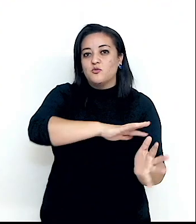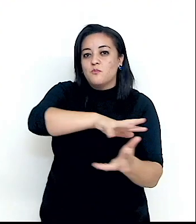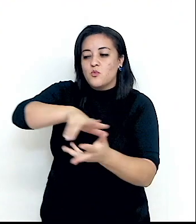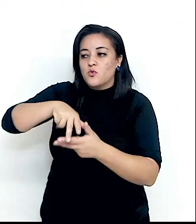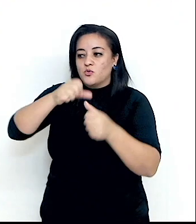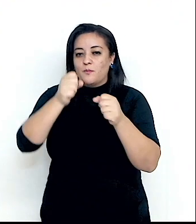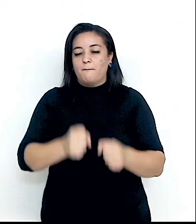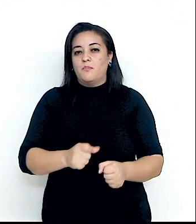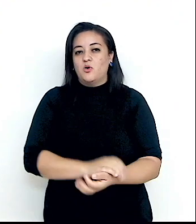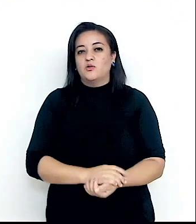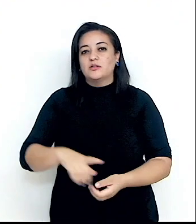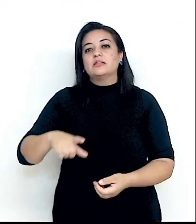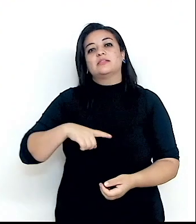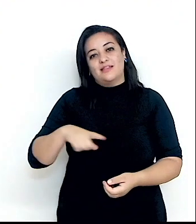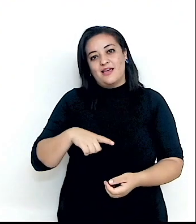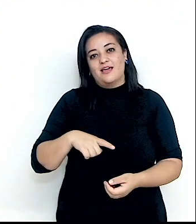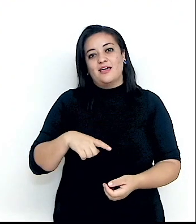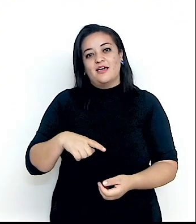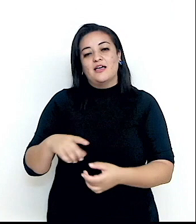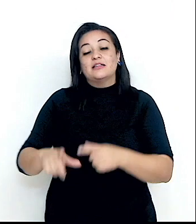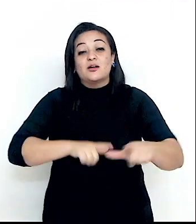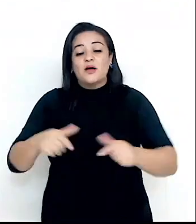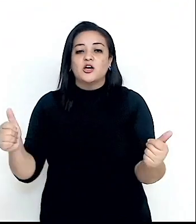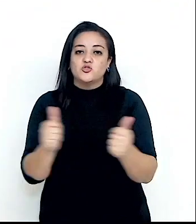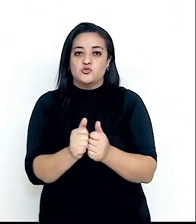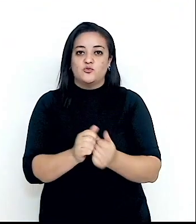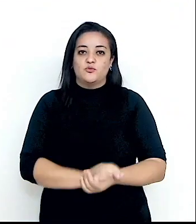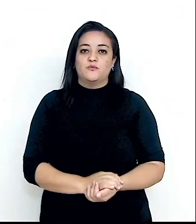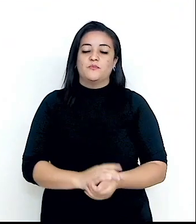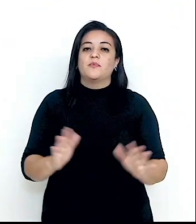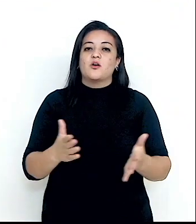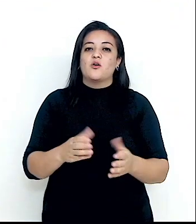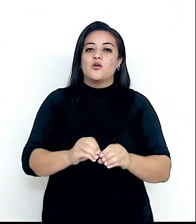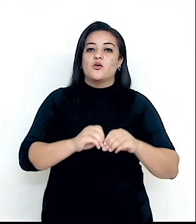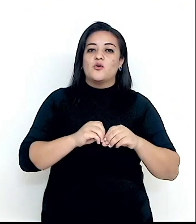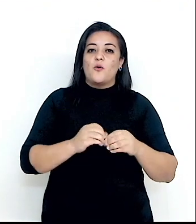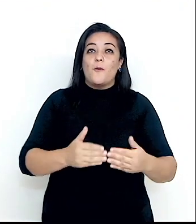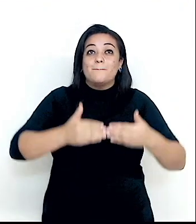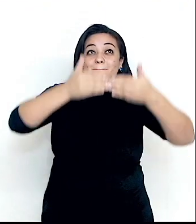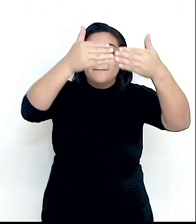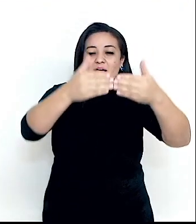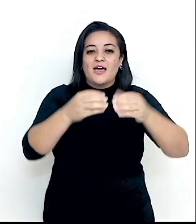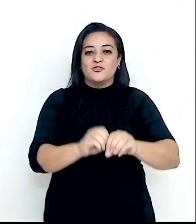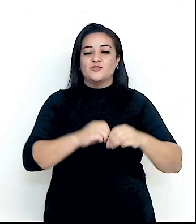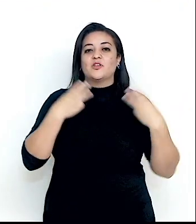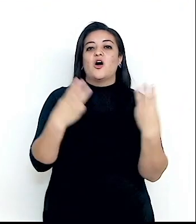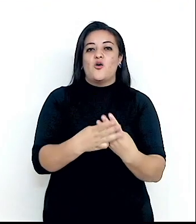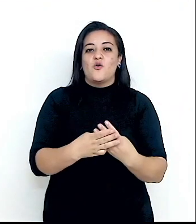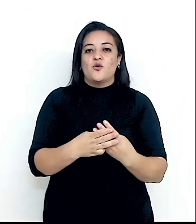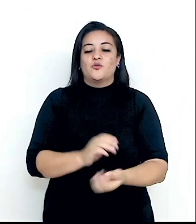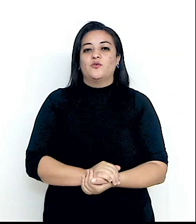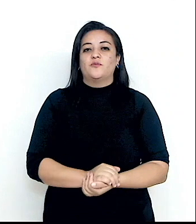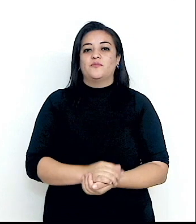têm essas credenciais. Agora, esse é o edifício das Nações Unidas, em Nova Iorque, os famosos 38 andares,